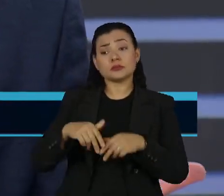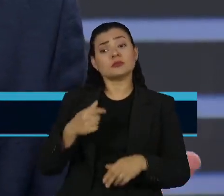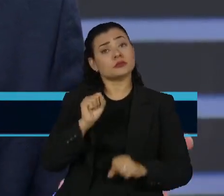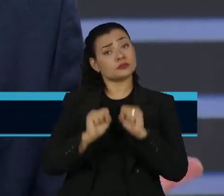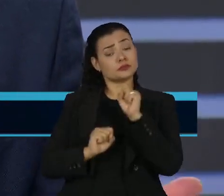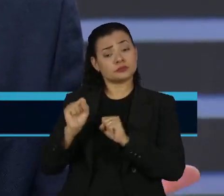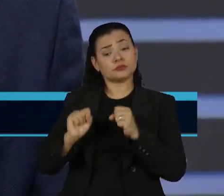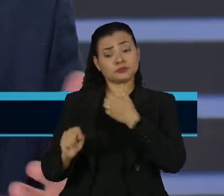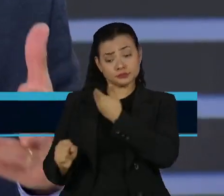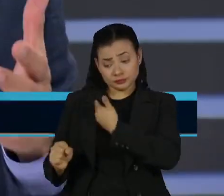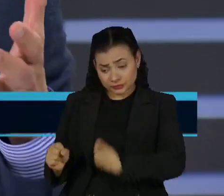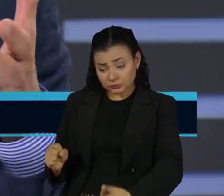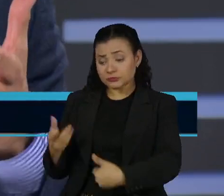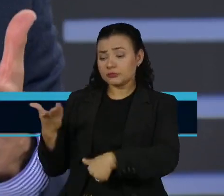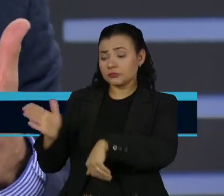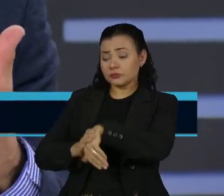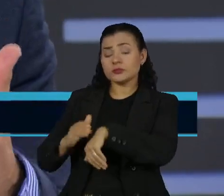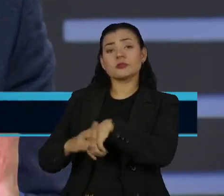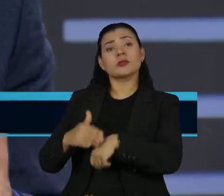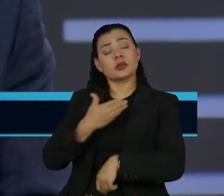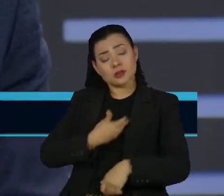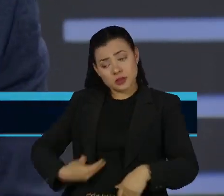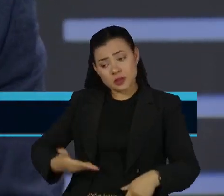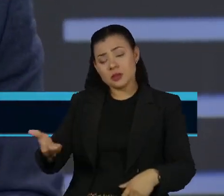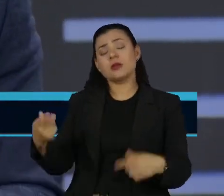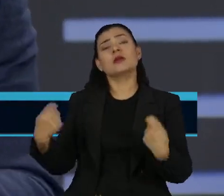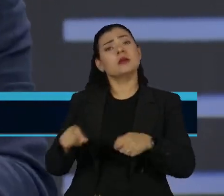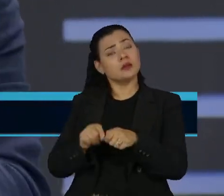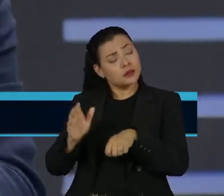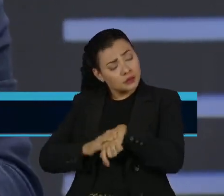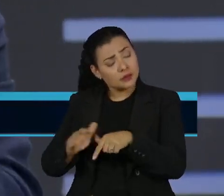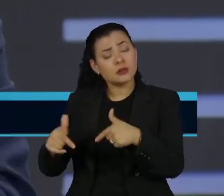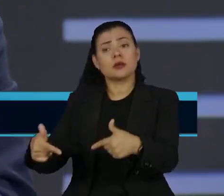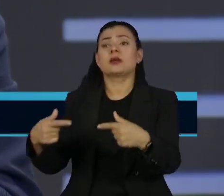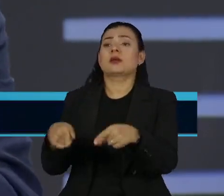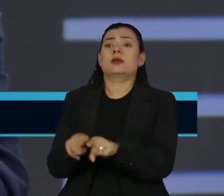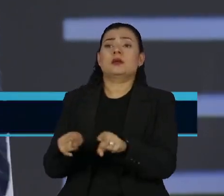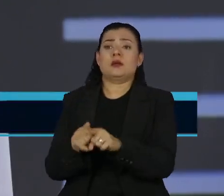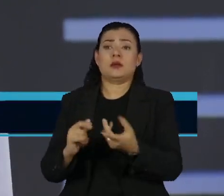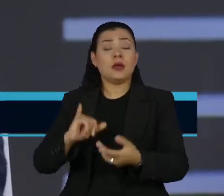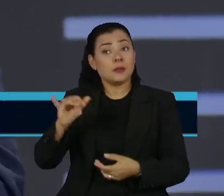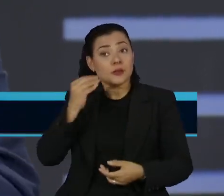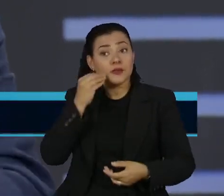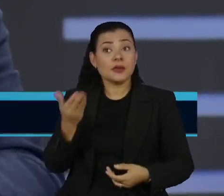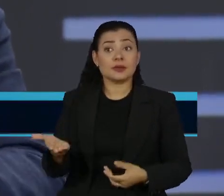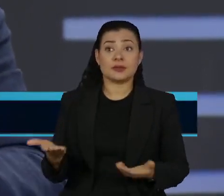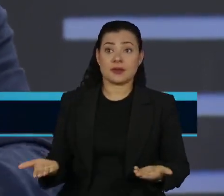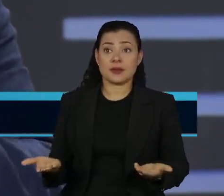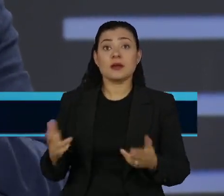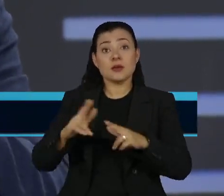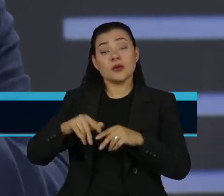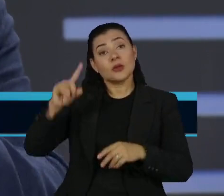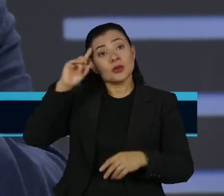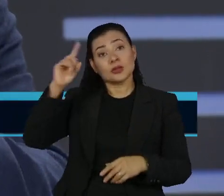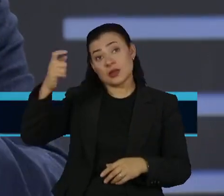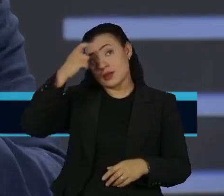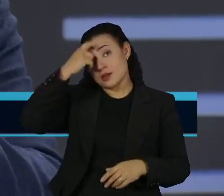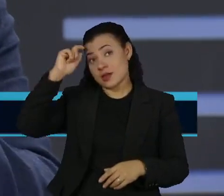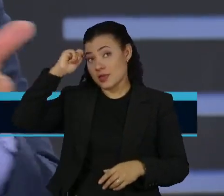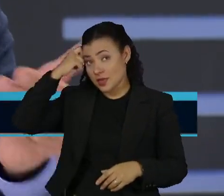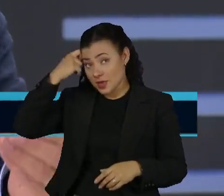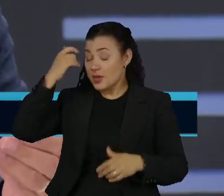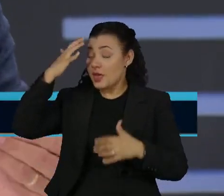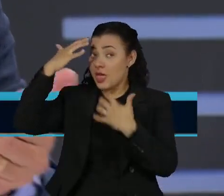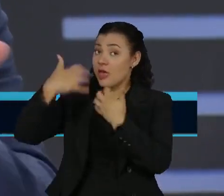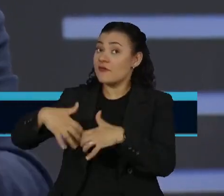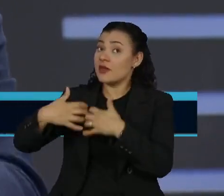deveriam fazer também. As entidades públicas deveriam fazer também. Acho que a gente pode aproveitar o dia da consciência negra para refletir,